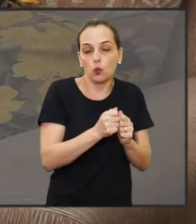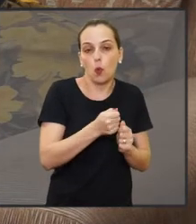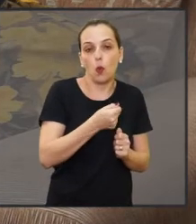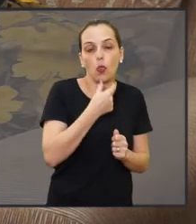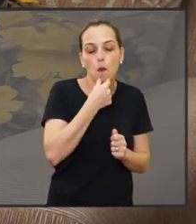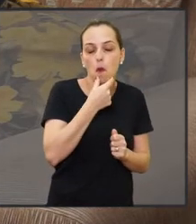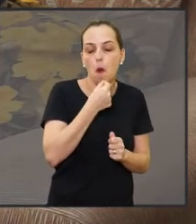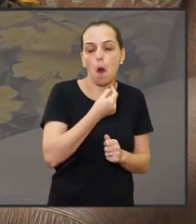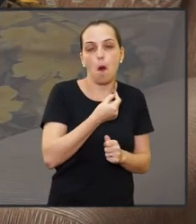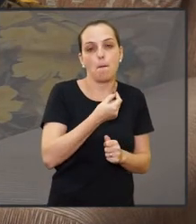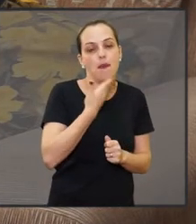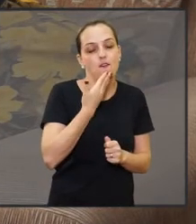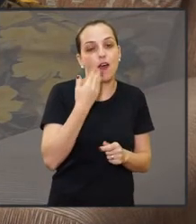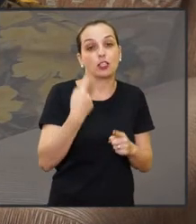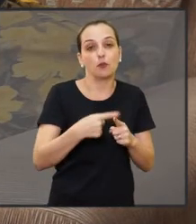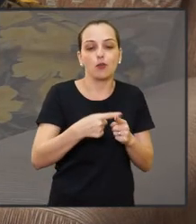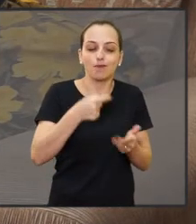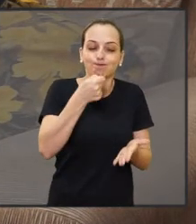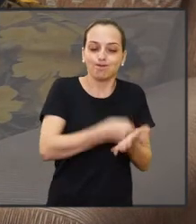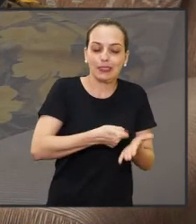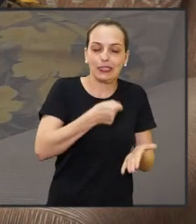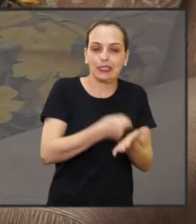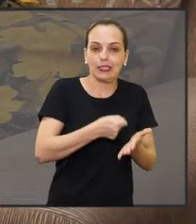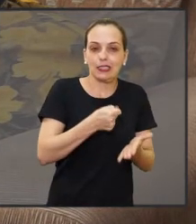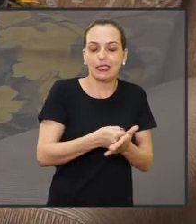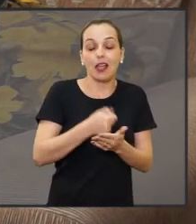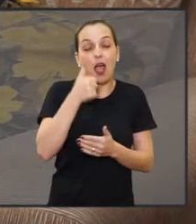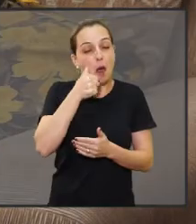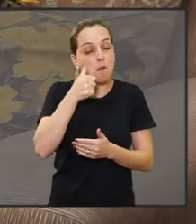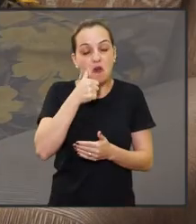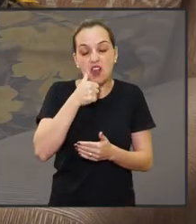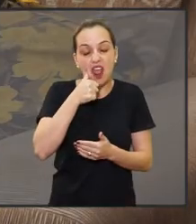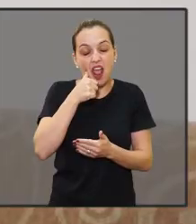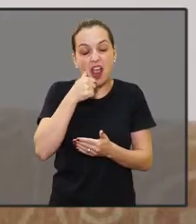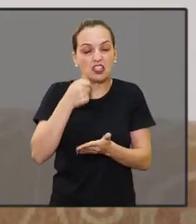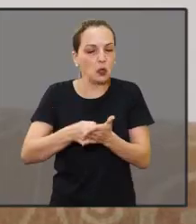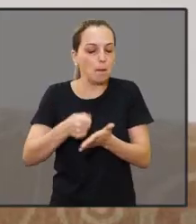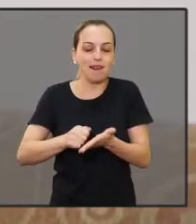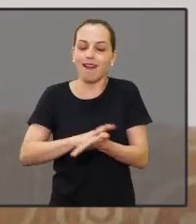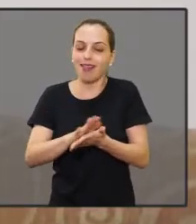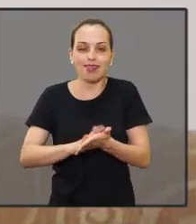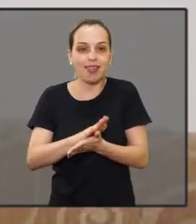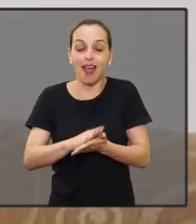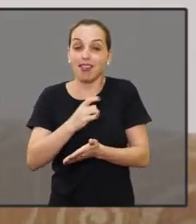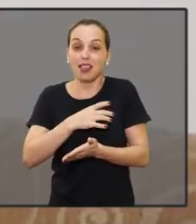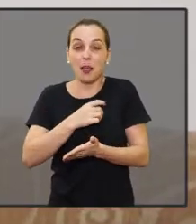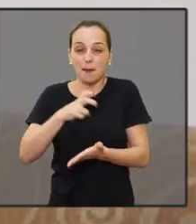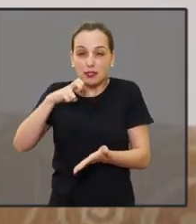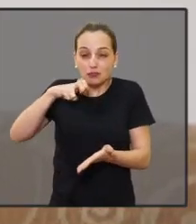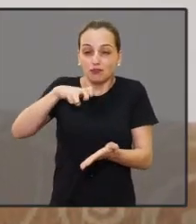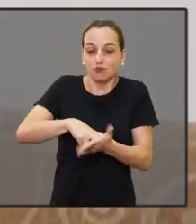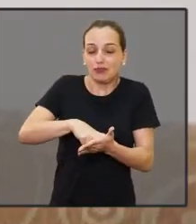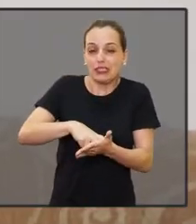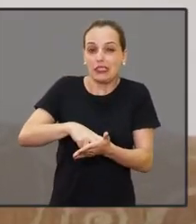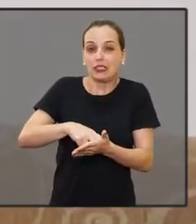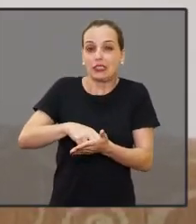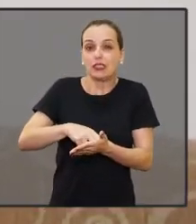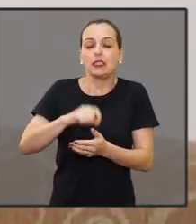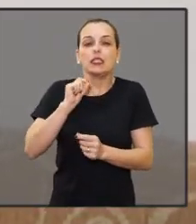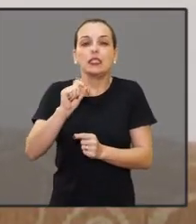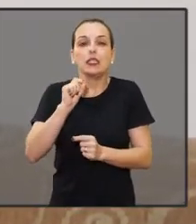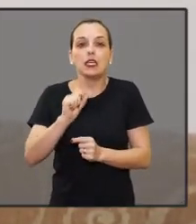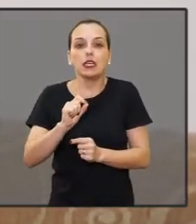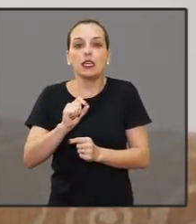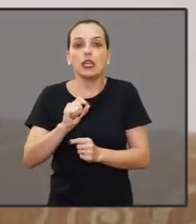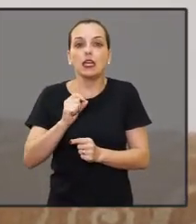Tudo para o homem é mais fácil. Uma porque o homem briga para ter aquilo. A mulher já não briga tanto, pois tem medo de apanhar a repreensão e ser aquilo.